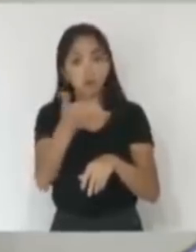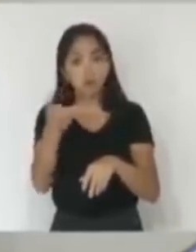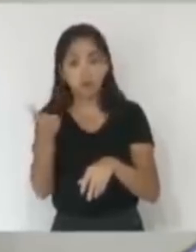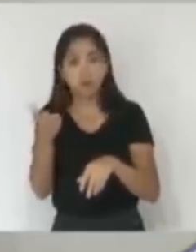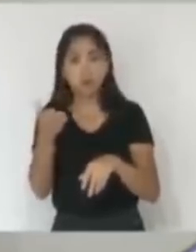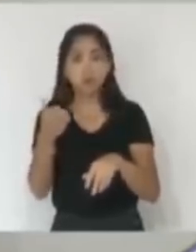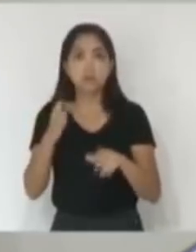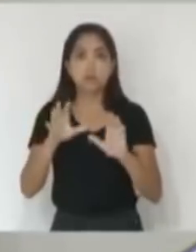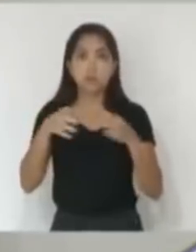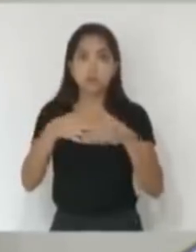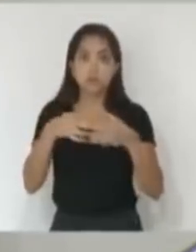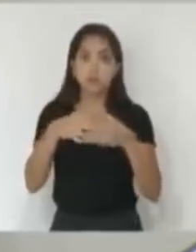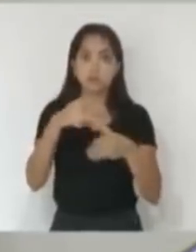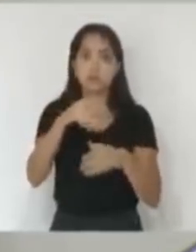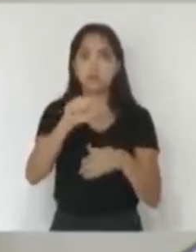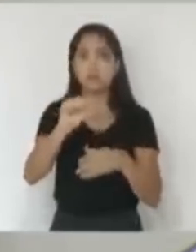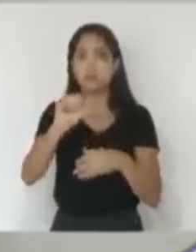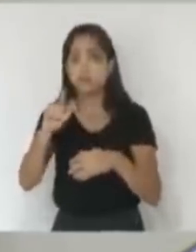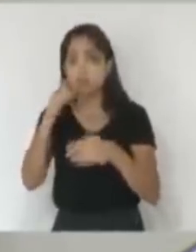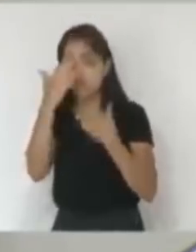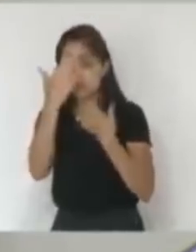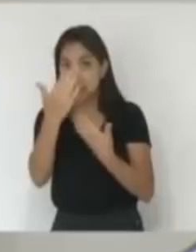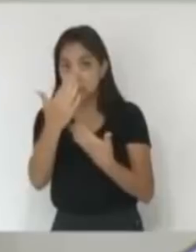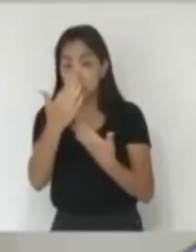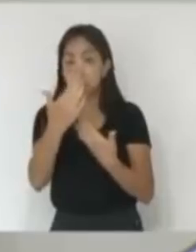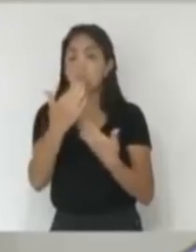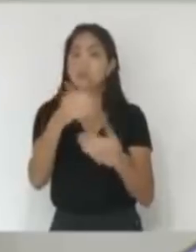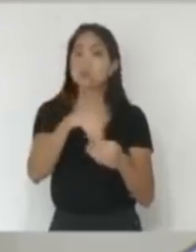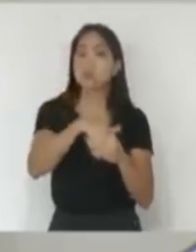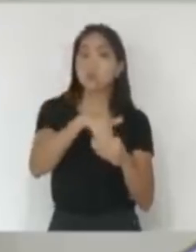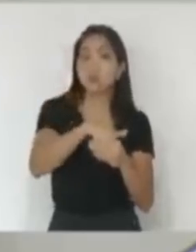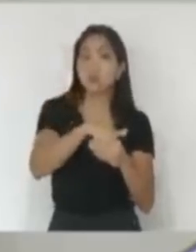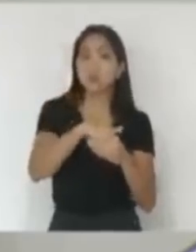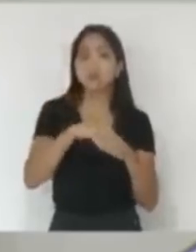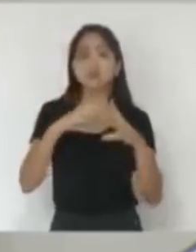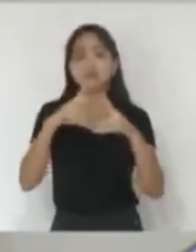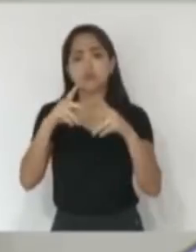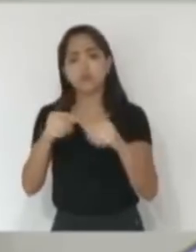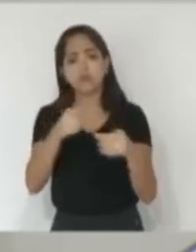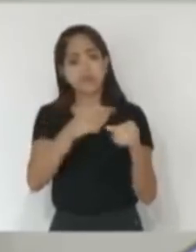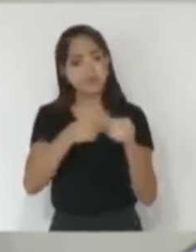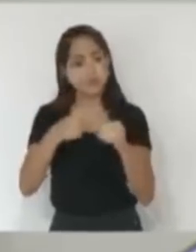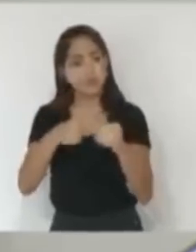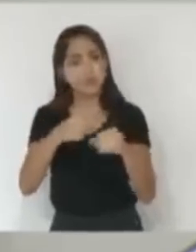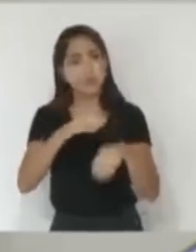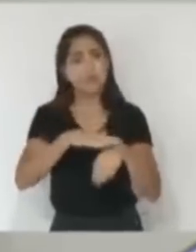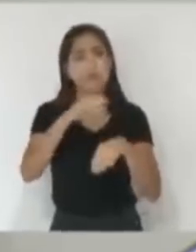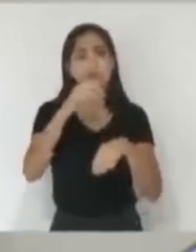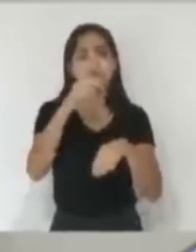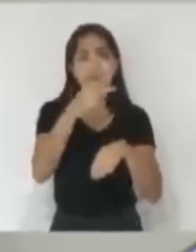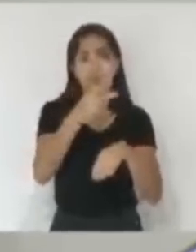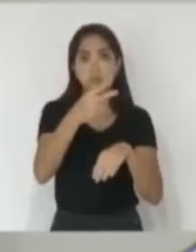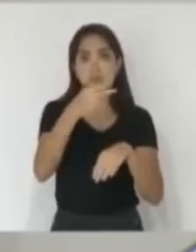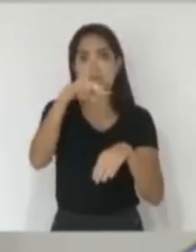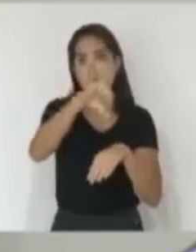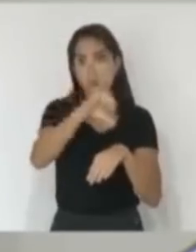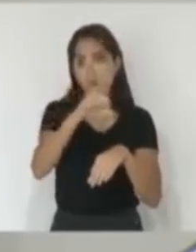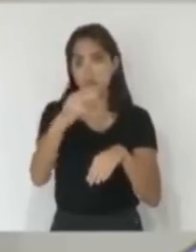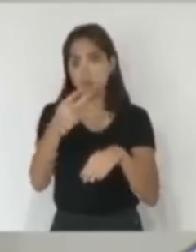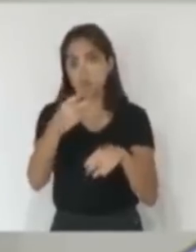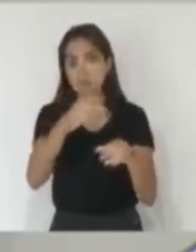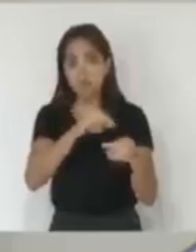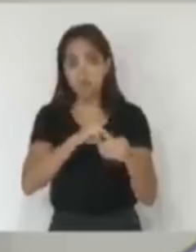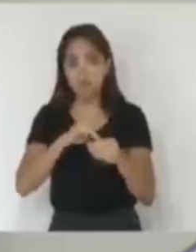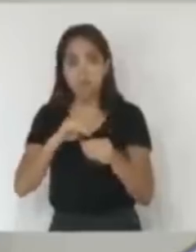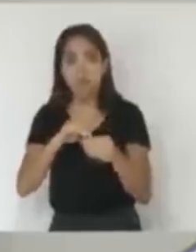PSL. Então, agradeço a todos os meus votos. De todas as cidades, fiz votos em 282 municípios. Todos eles